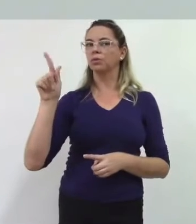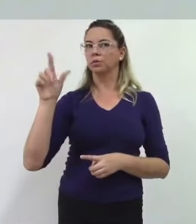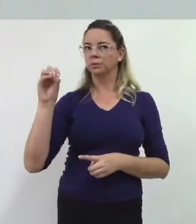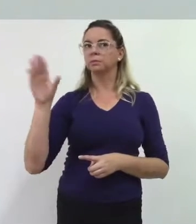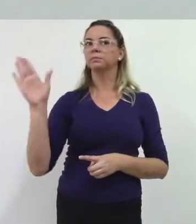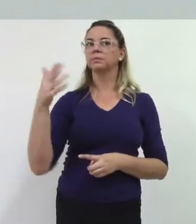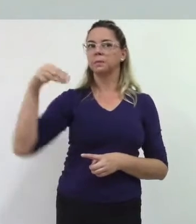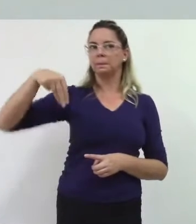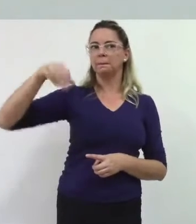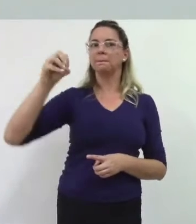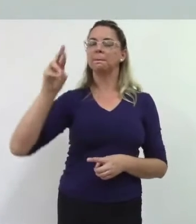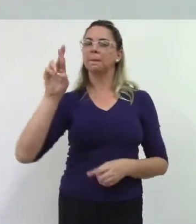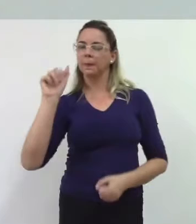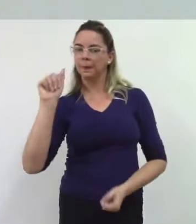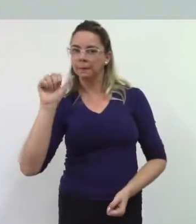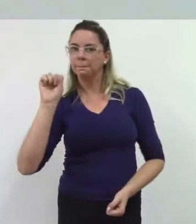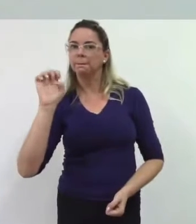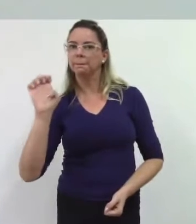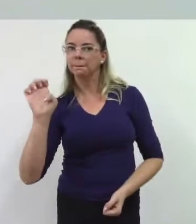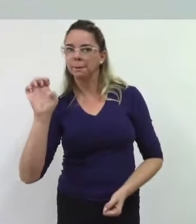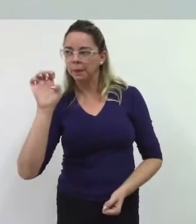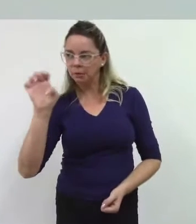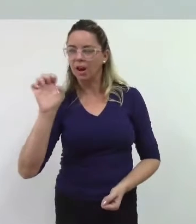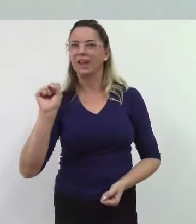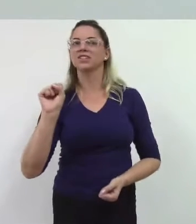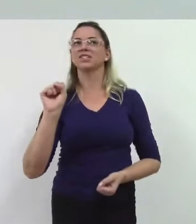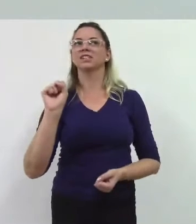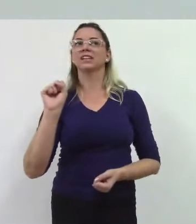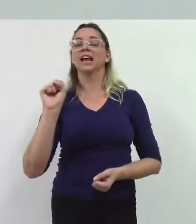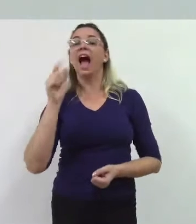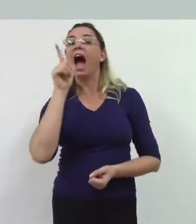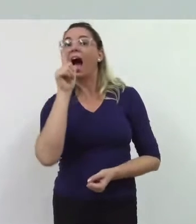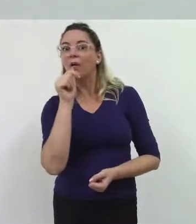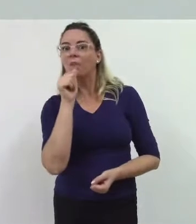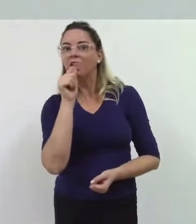prometia a água encanada para a vila do Espírito Santo.